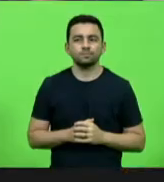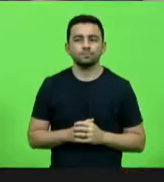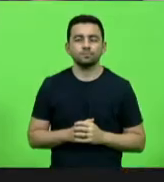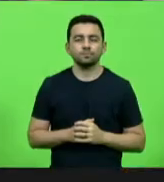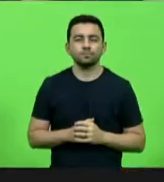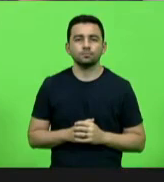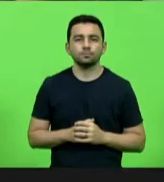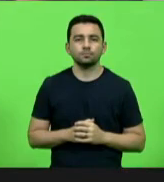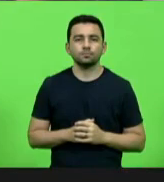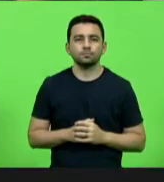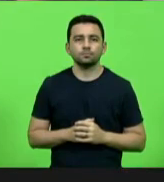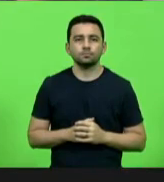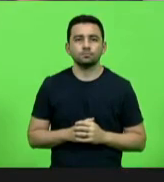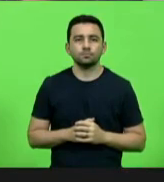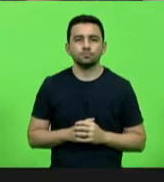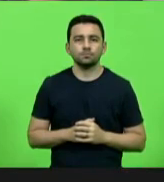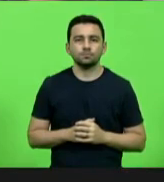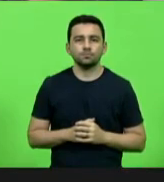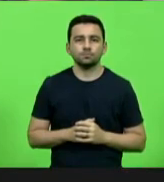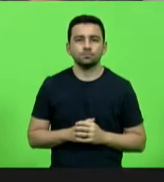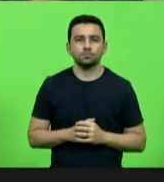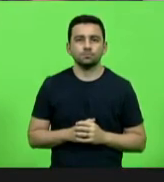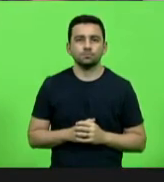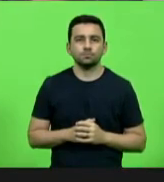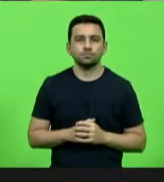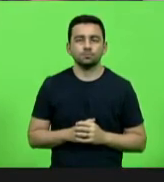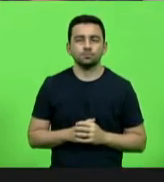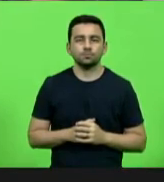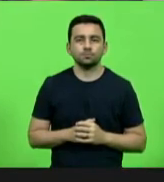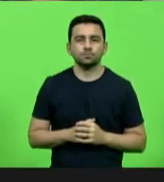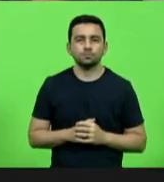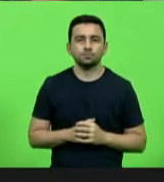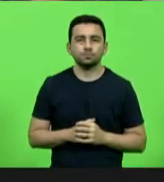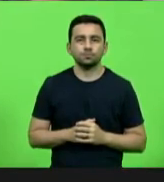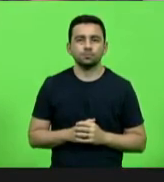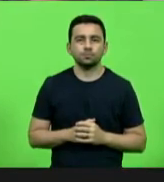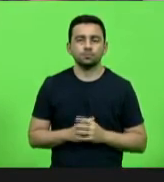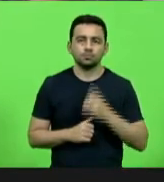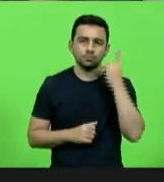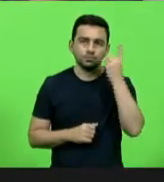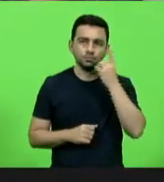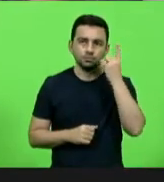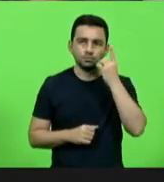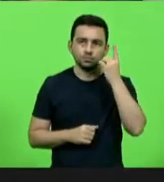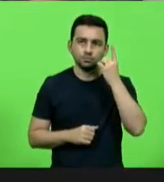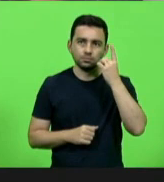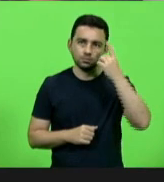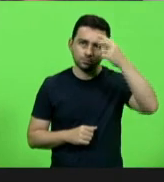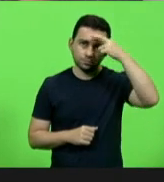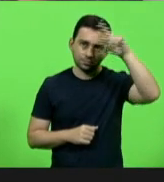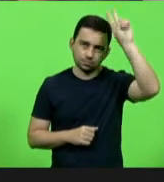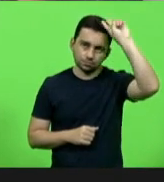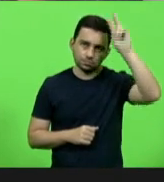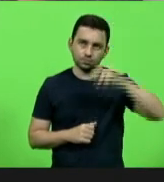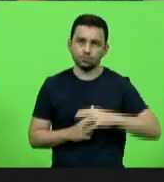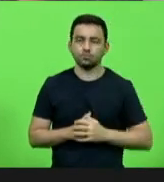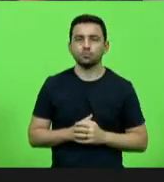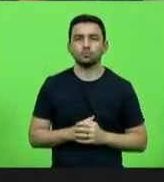Hoje ela não vai reclamar nada, que não está com fim de falar. Como vota o deputado doutor Vicente Caropreso?